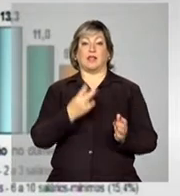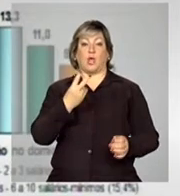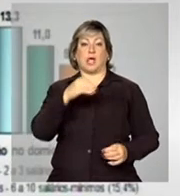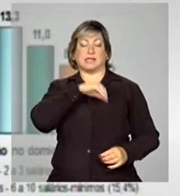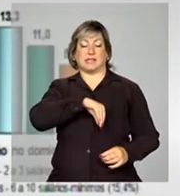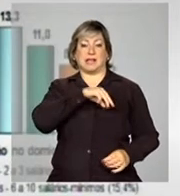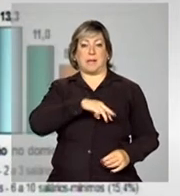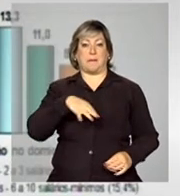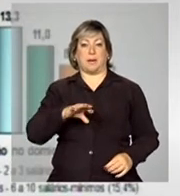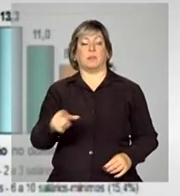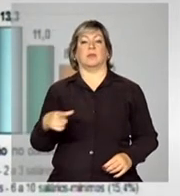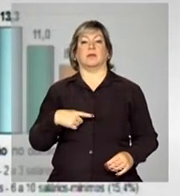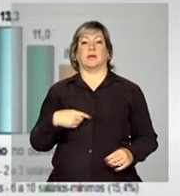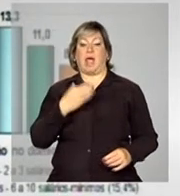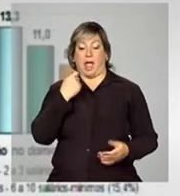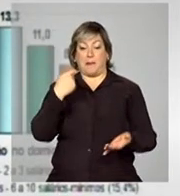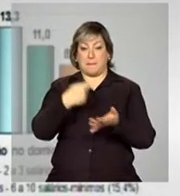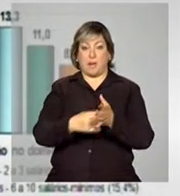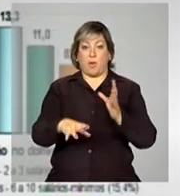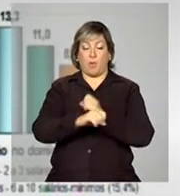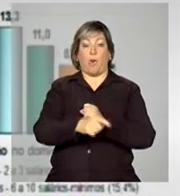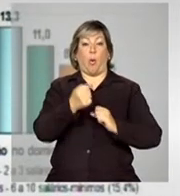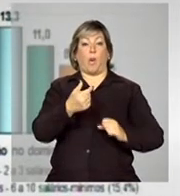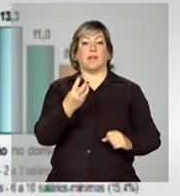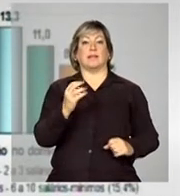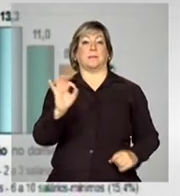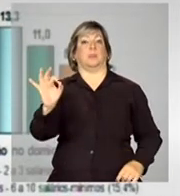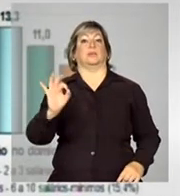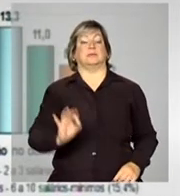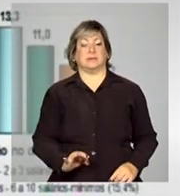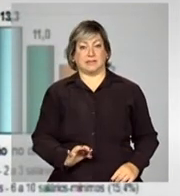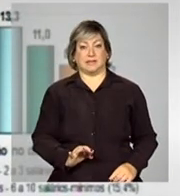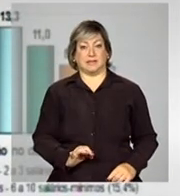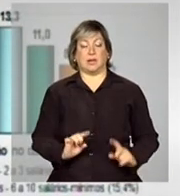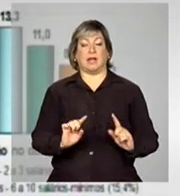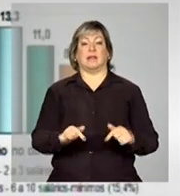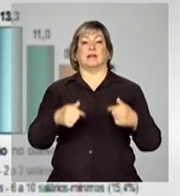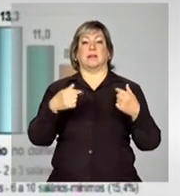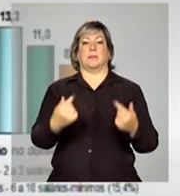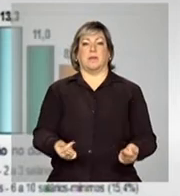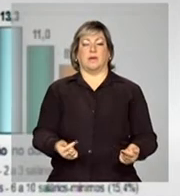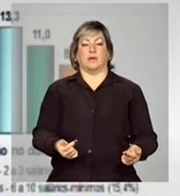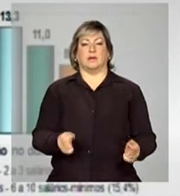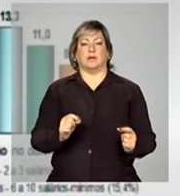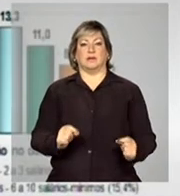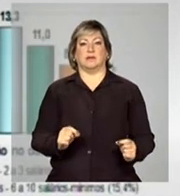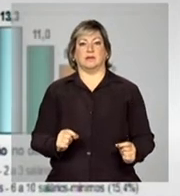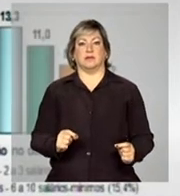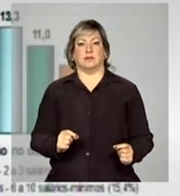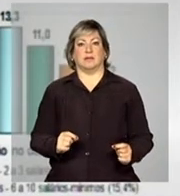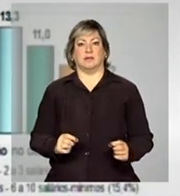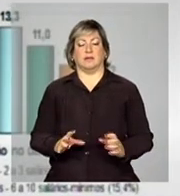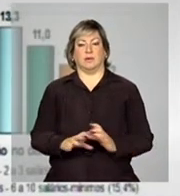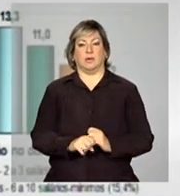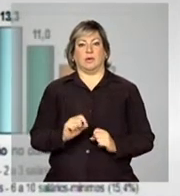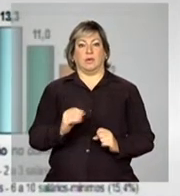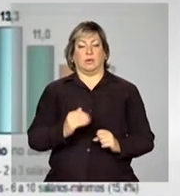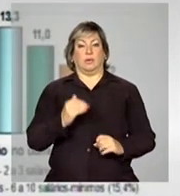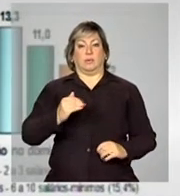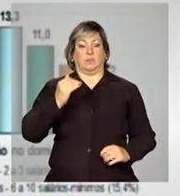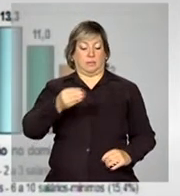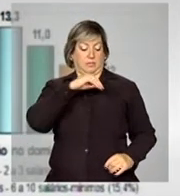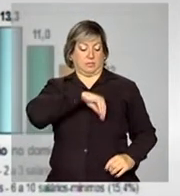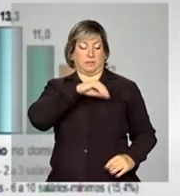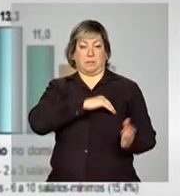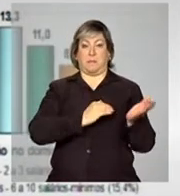mínimos, a participação da alimentação era quase 30%, e depois, à medida que vai, como se espera, na medida que vai aumentando a